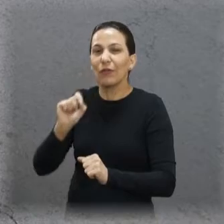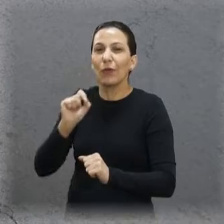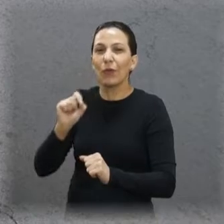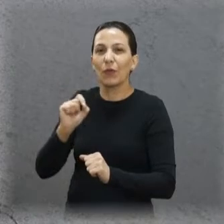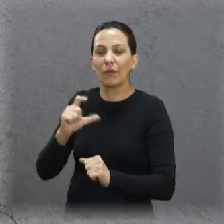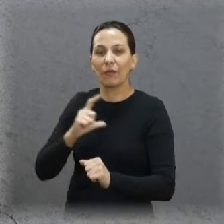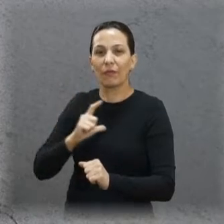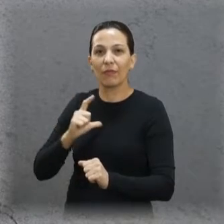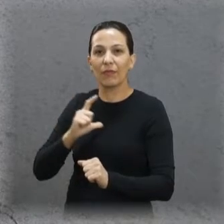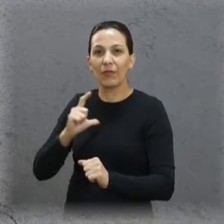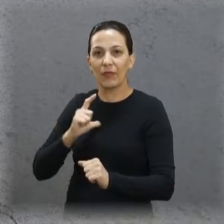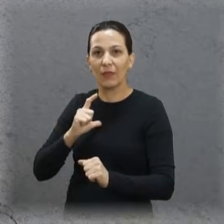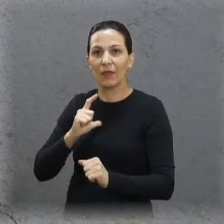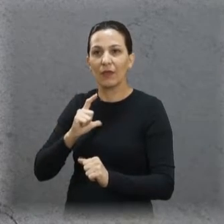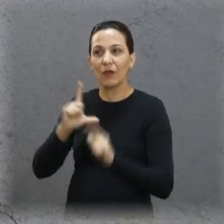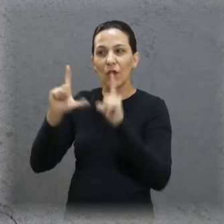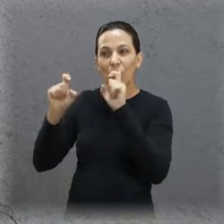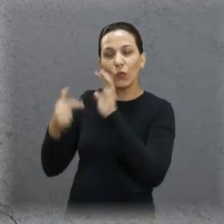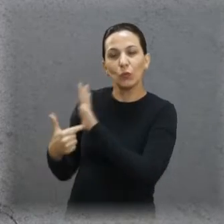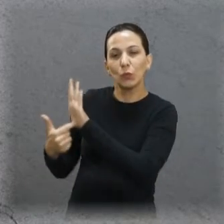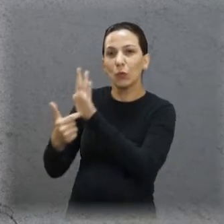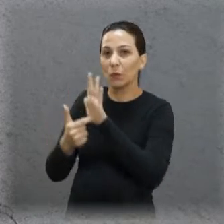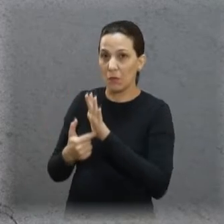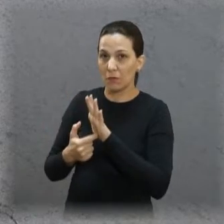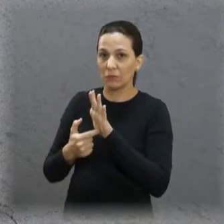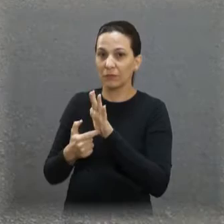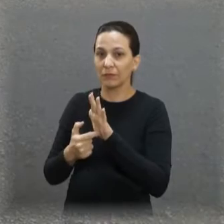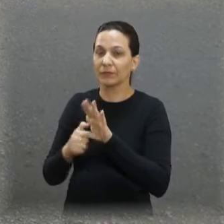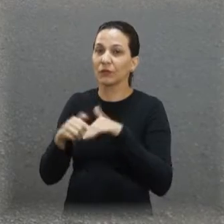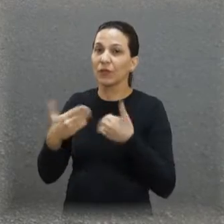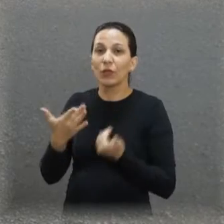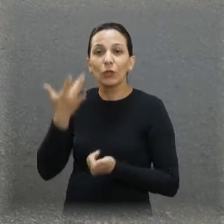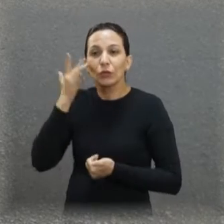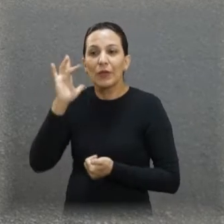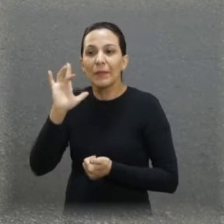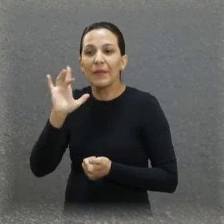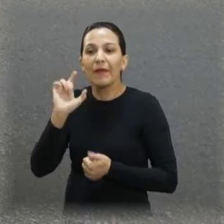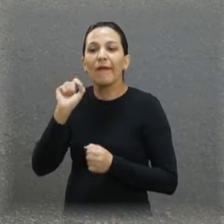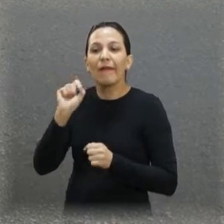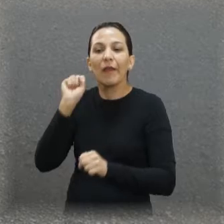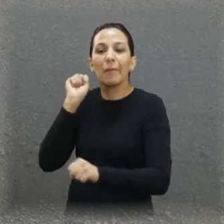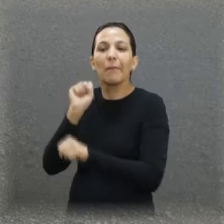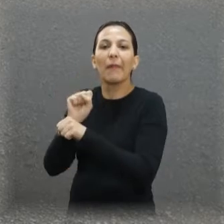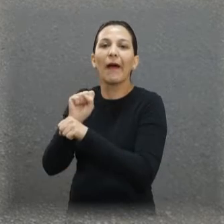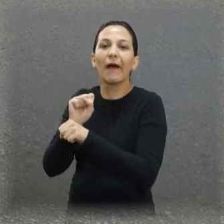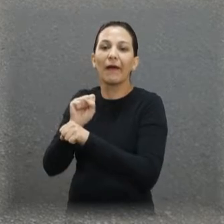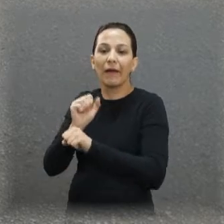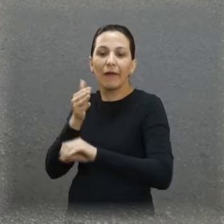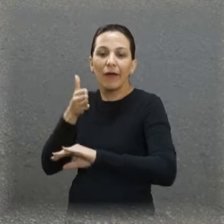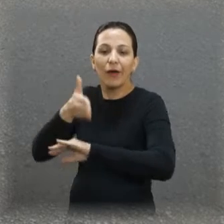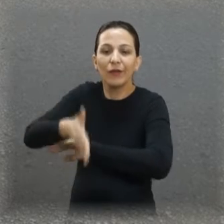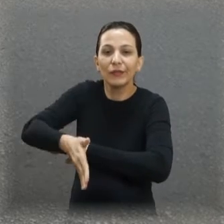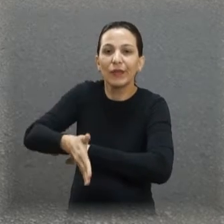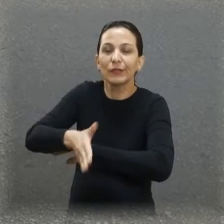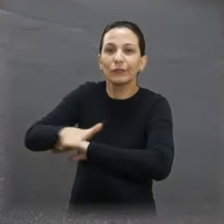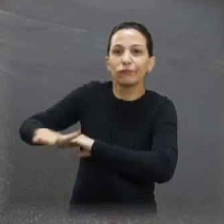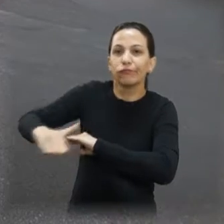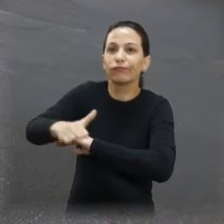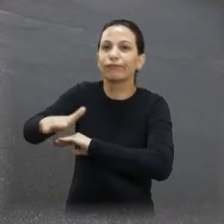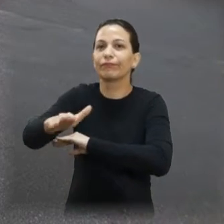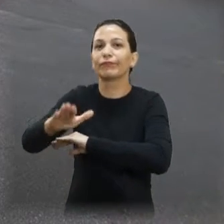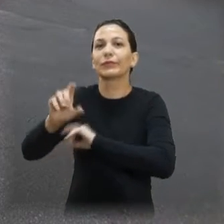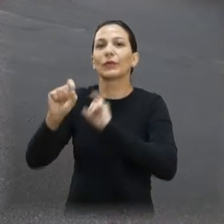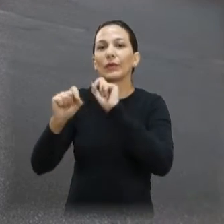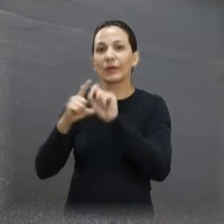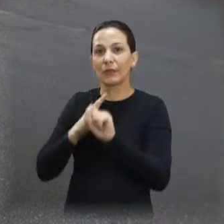desgastadas, estavam ilegíveis. Então, com isso, não sabia quem parava, quem não parava, quem que era a mão de direção, enfim, eu solicitei que aqui fosse